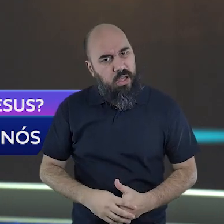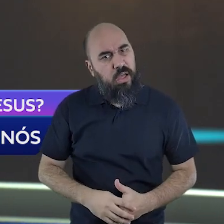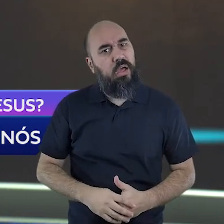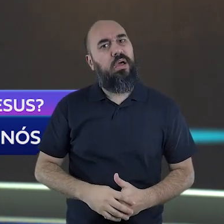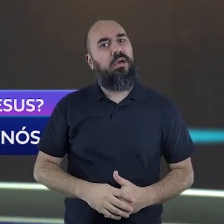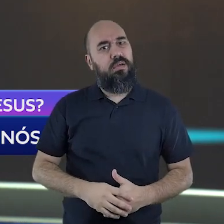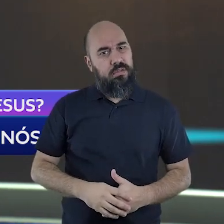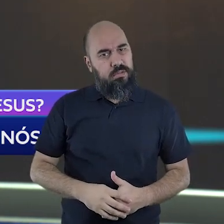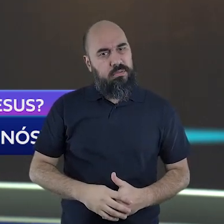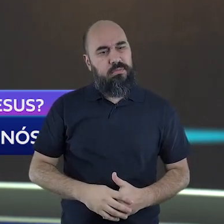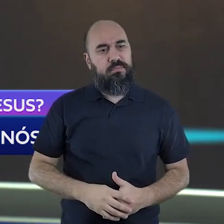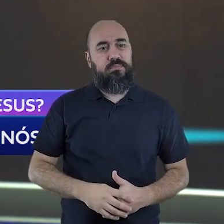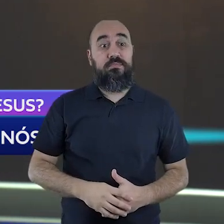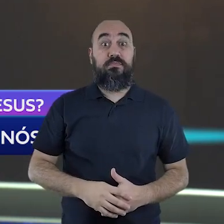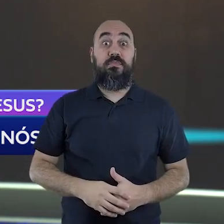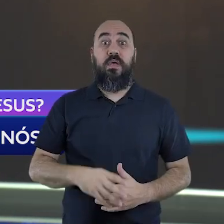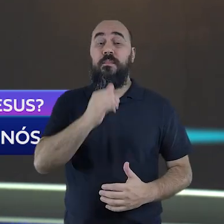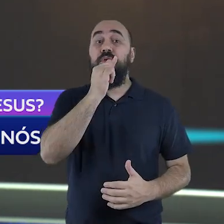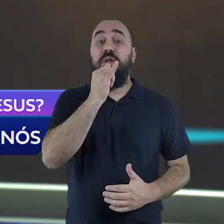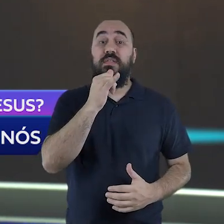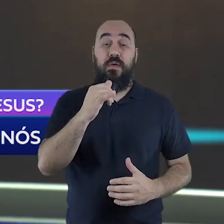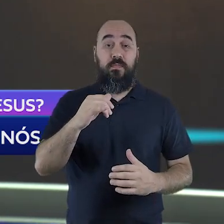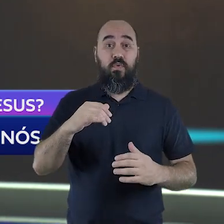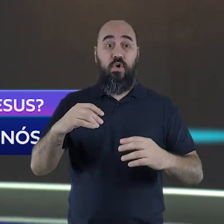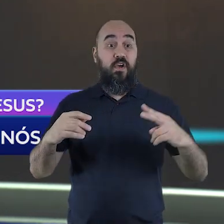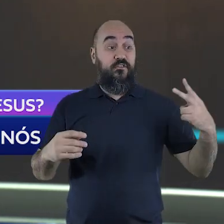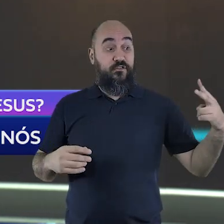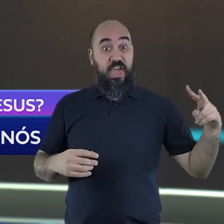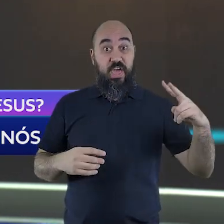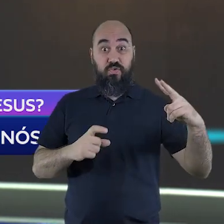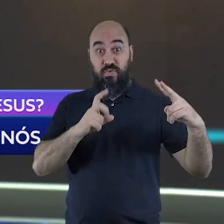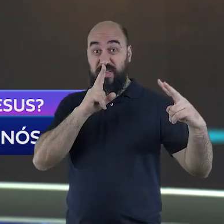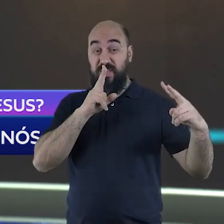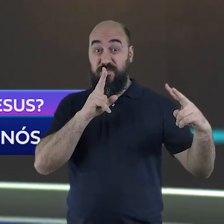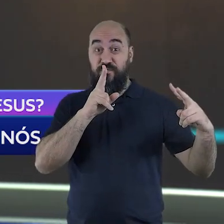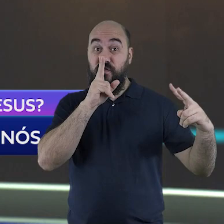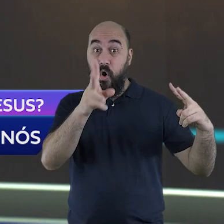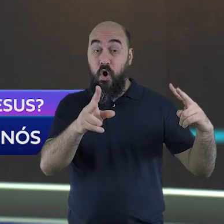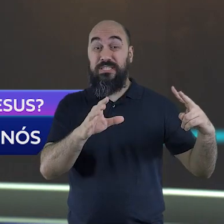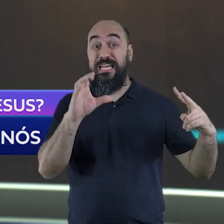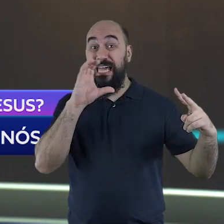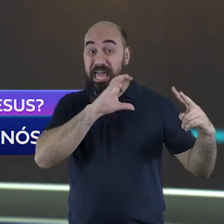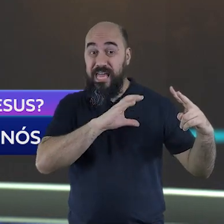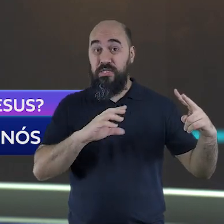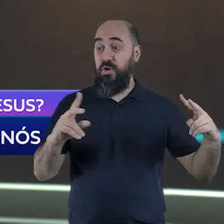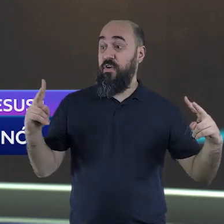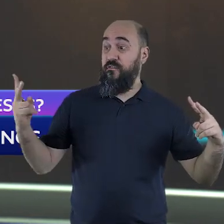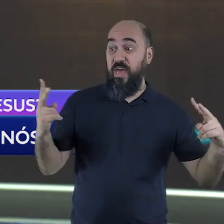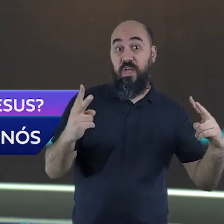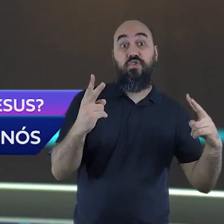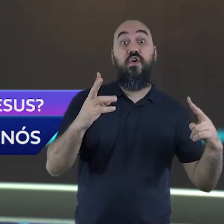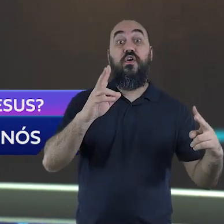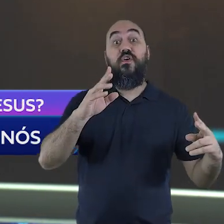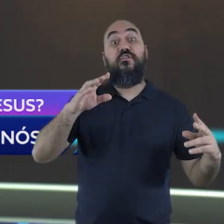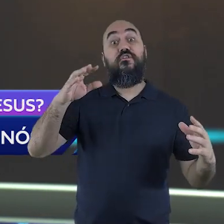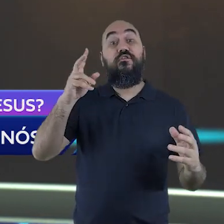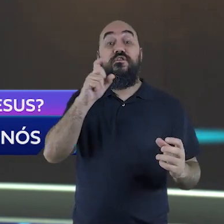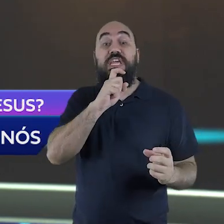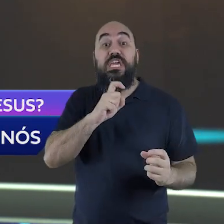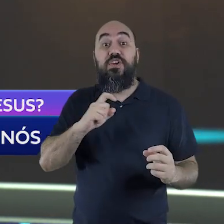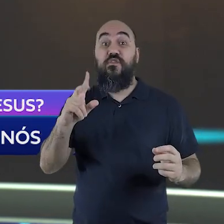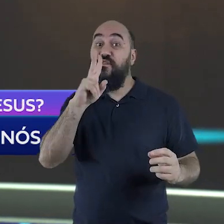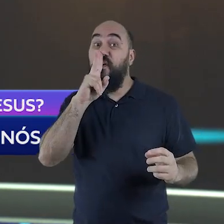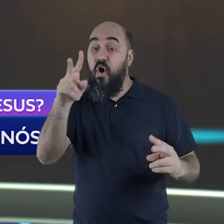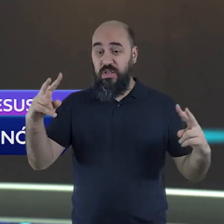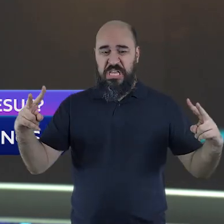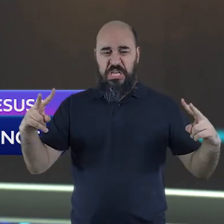com a corrente de ar quente causa trovões, relâmpagos e tempestades grandiosas. E sabe o que aconteceu ali na